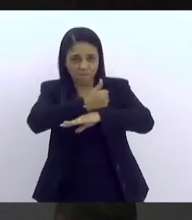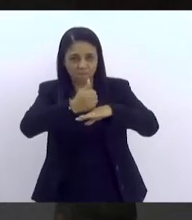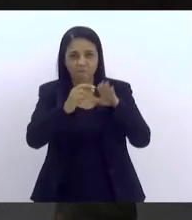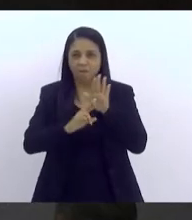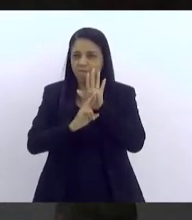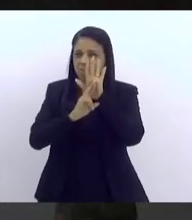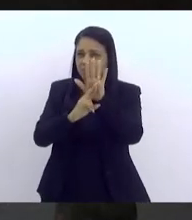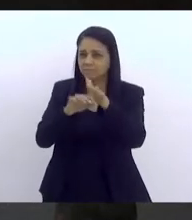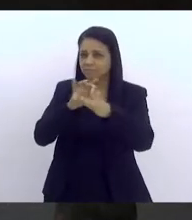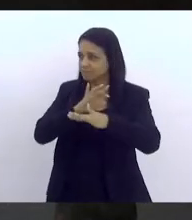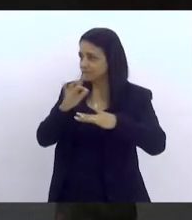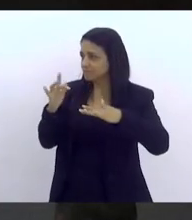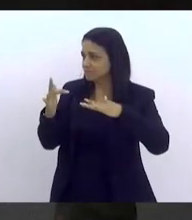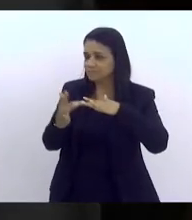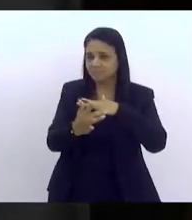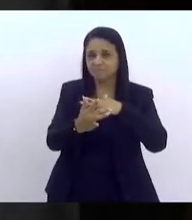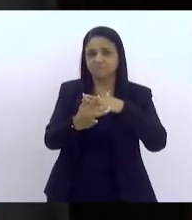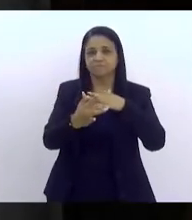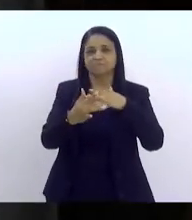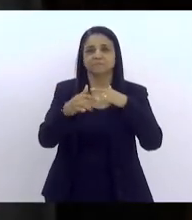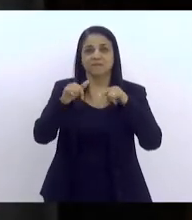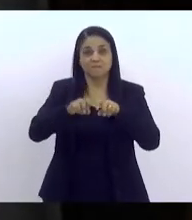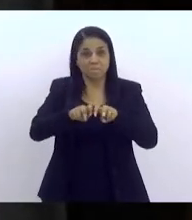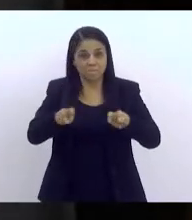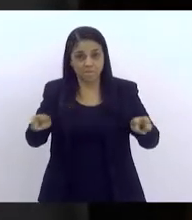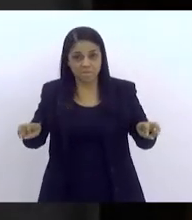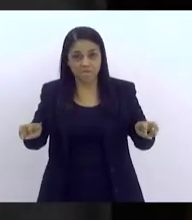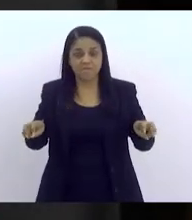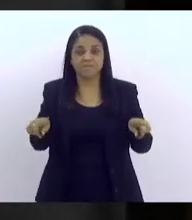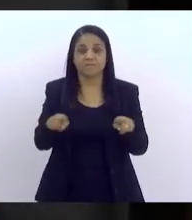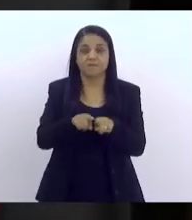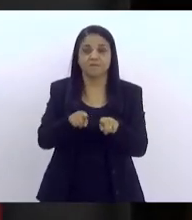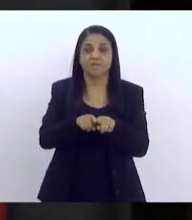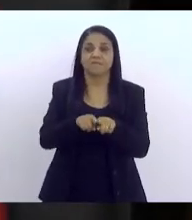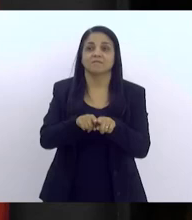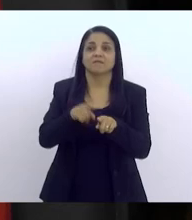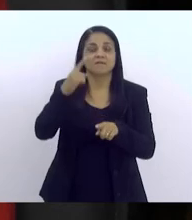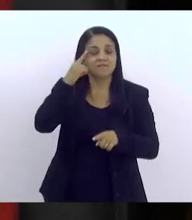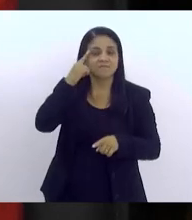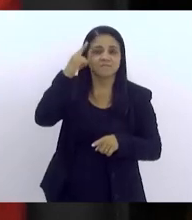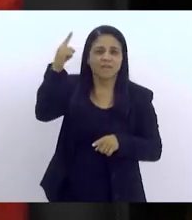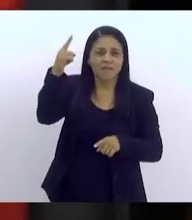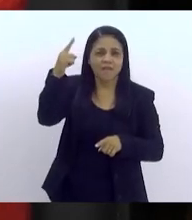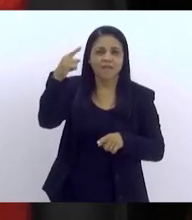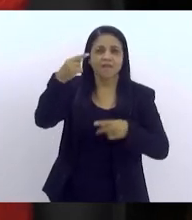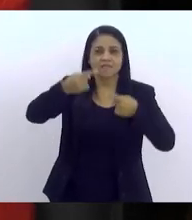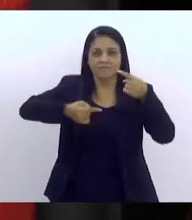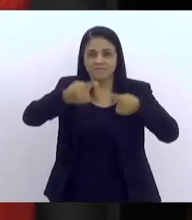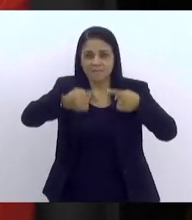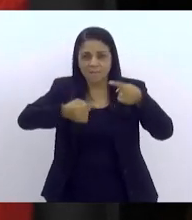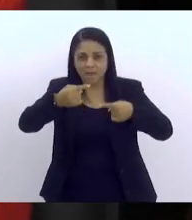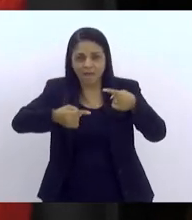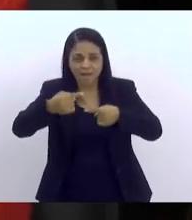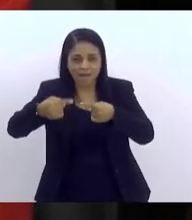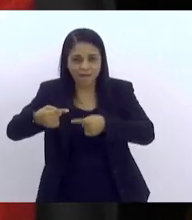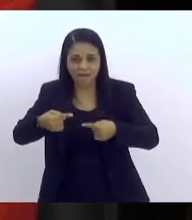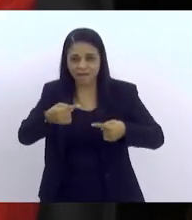de redes, tanto aqui na mesa quanto aí, porque a ideia é que a gente possa fazer um debate no final.